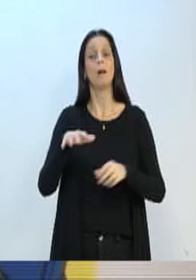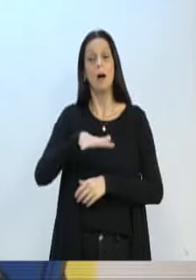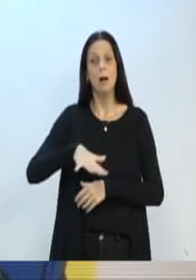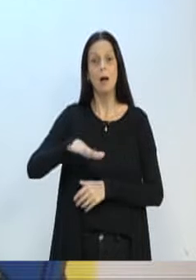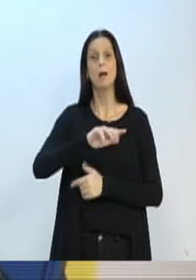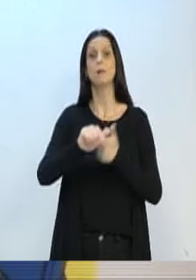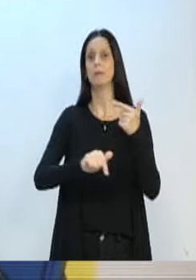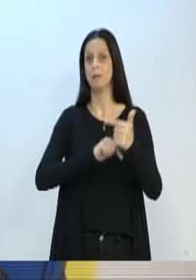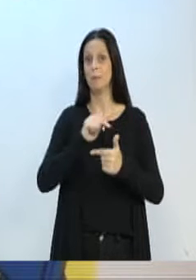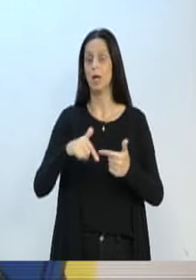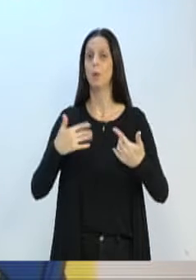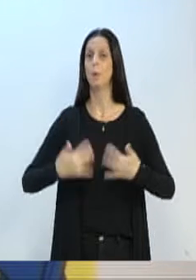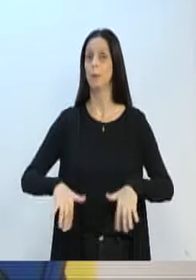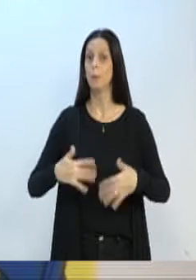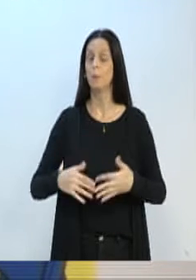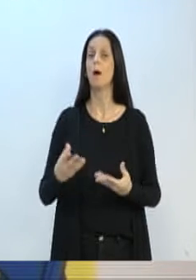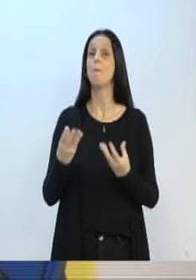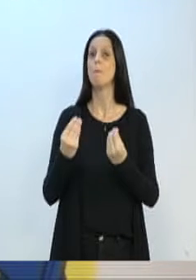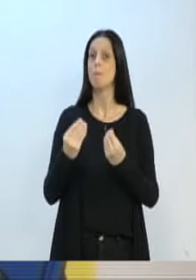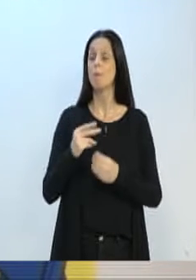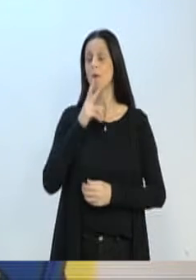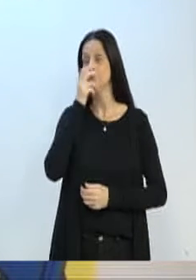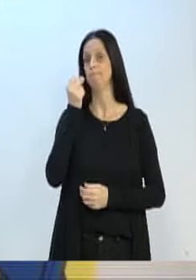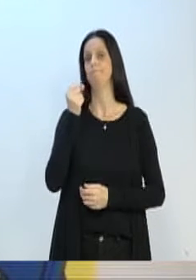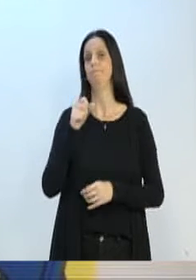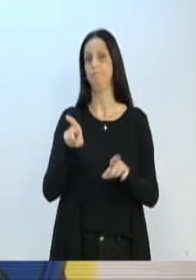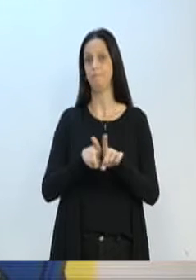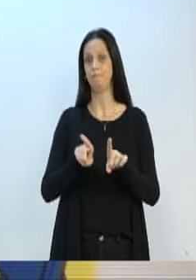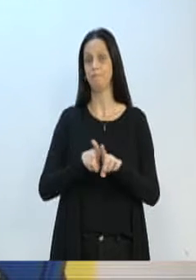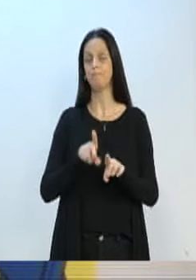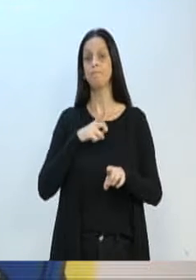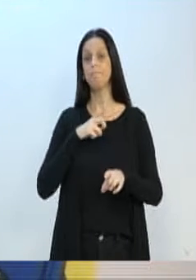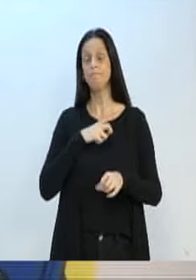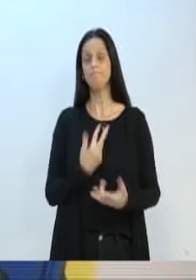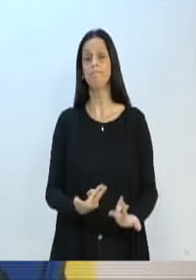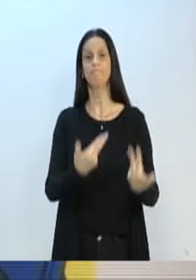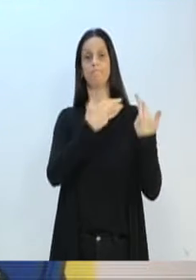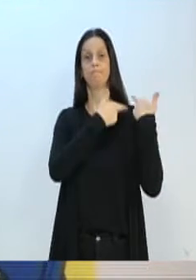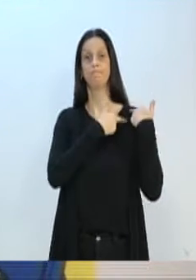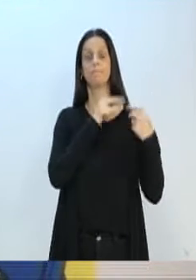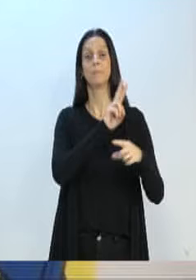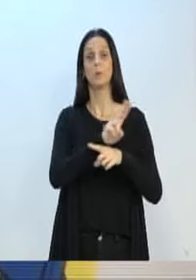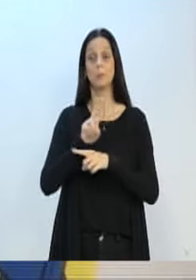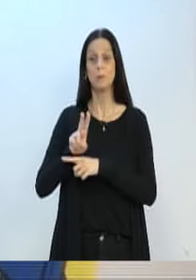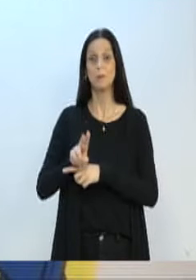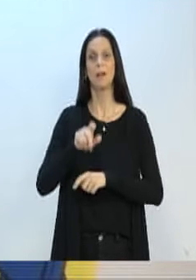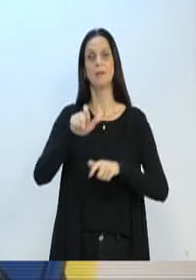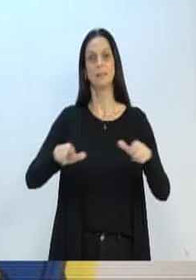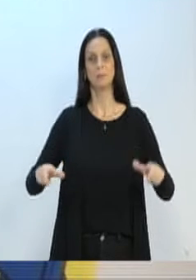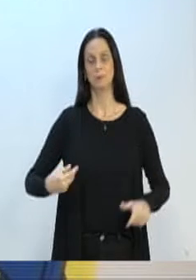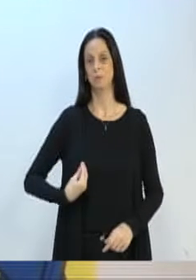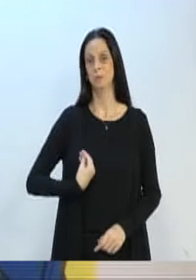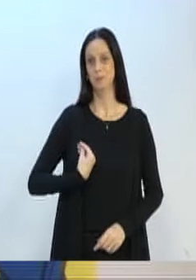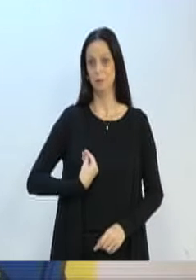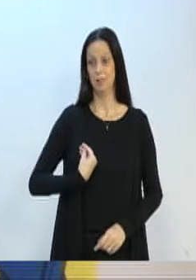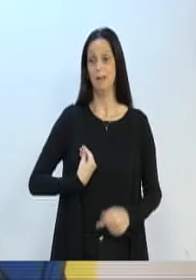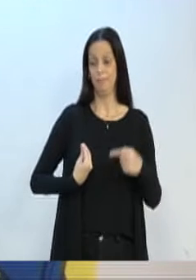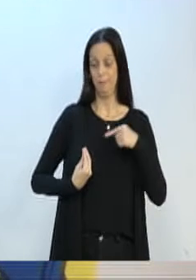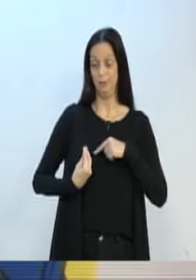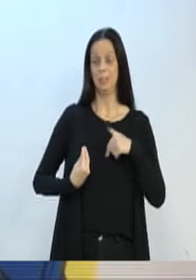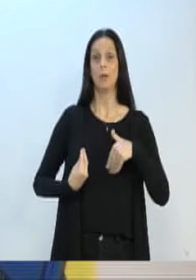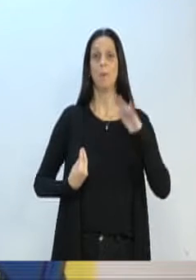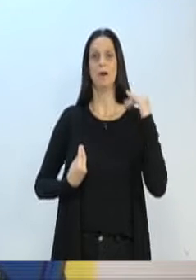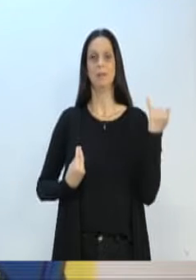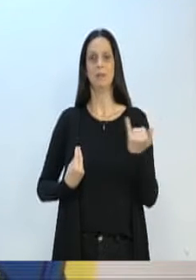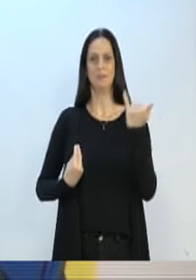nossa assistência. Temos em nossas mãos a responsabilidade de cuidar do maior bem, que é a vida. E